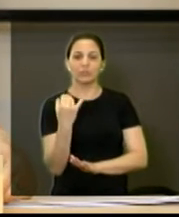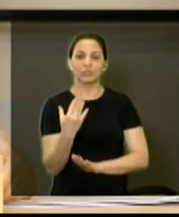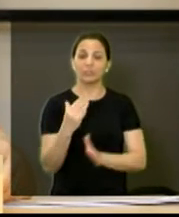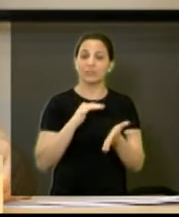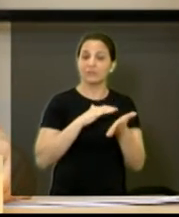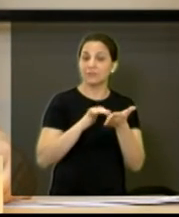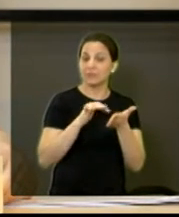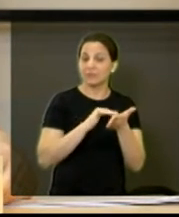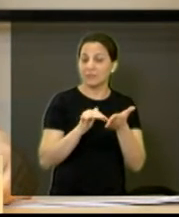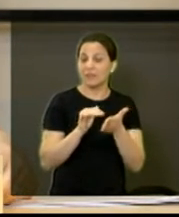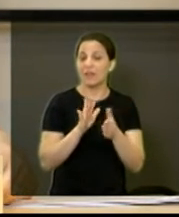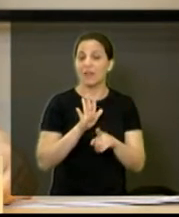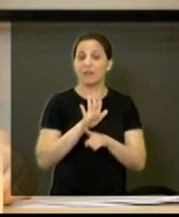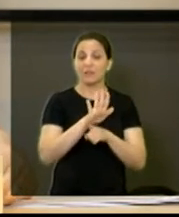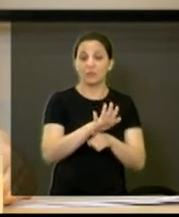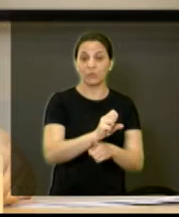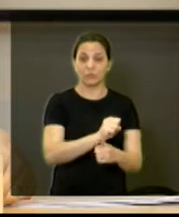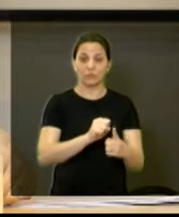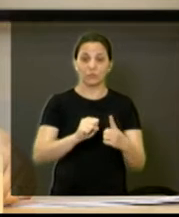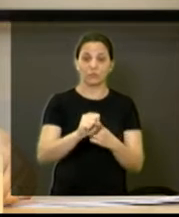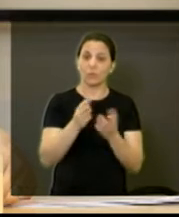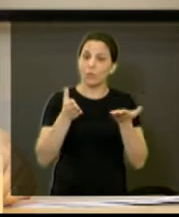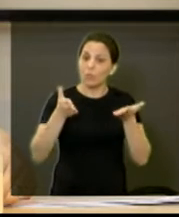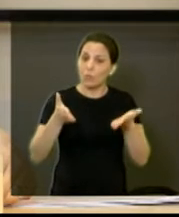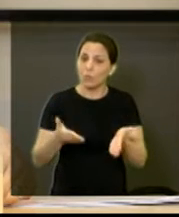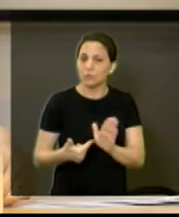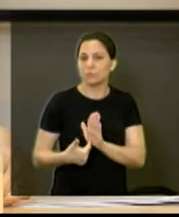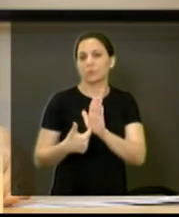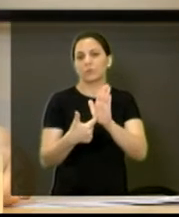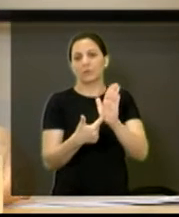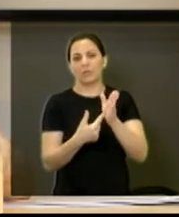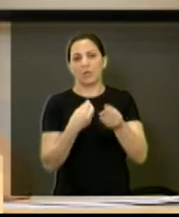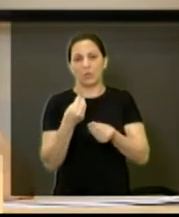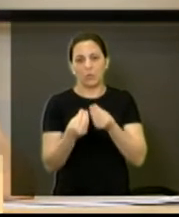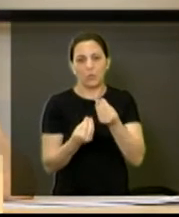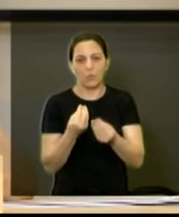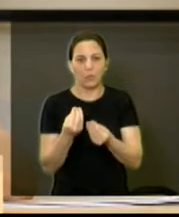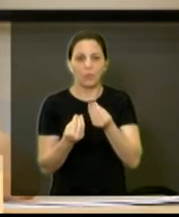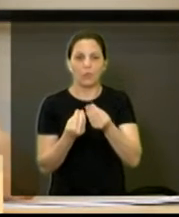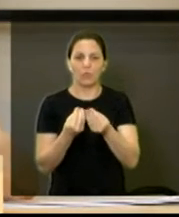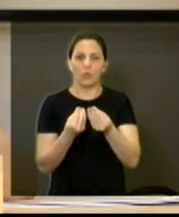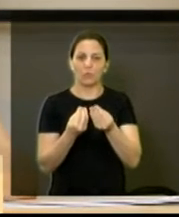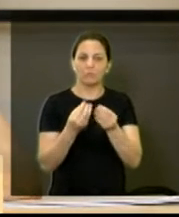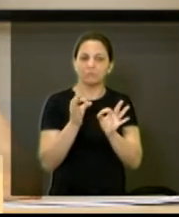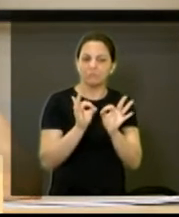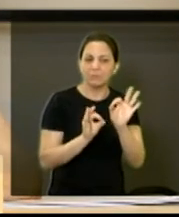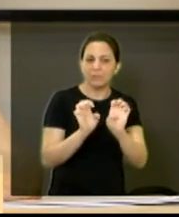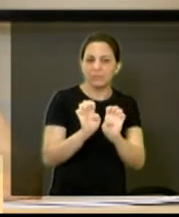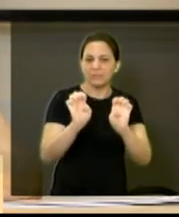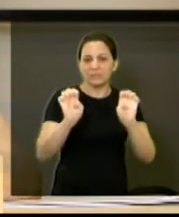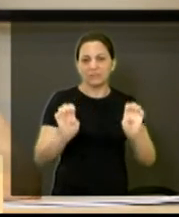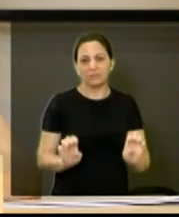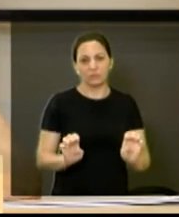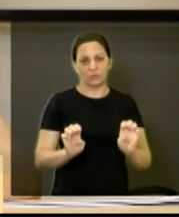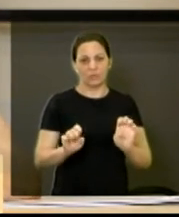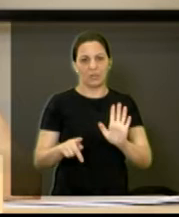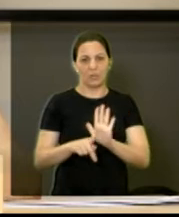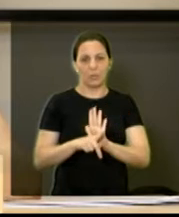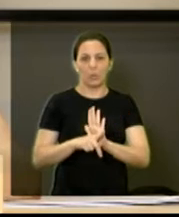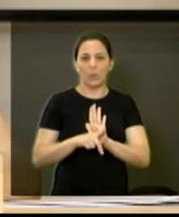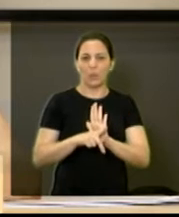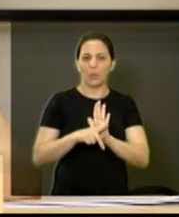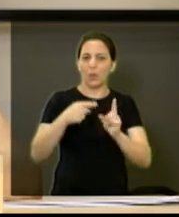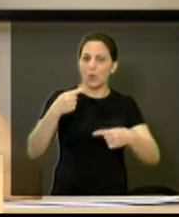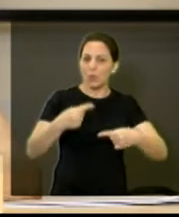Secretaria de Assistência hoje, né? Como é que a secretaria está configurada hoje dentro da política mesmo